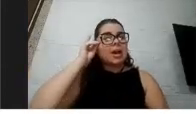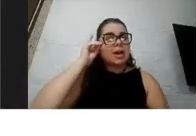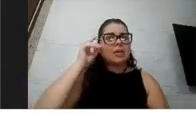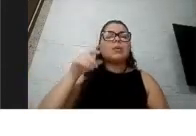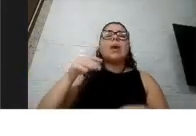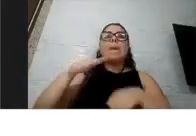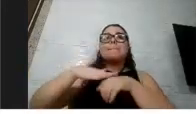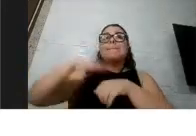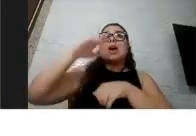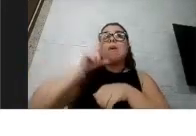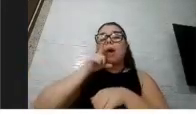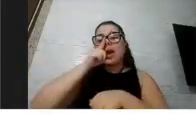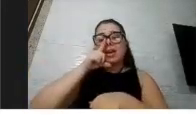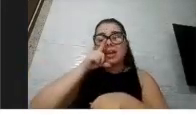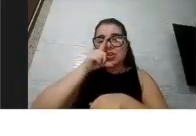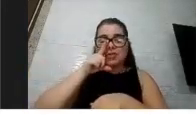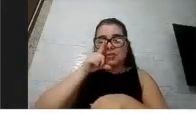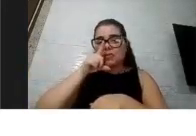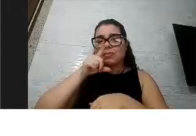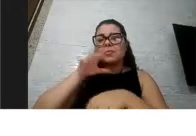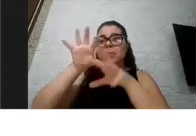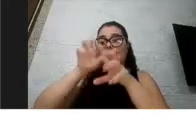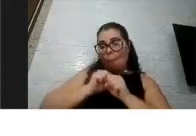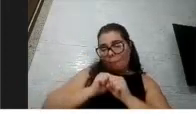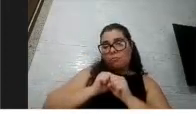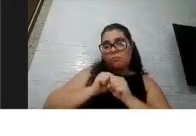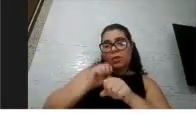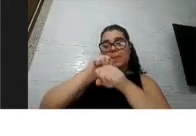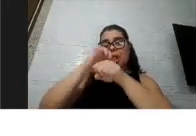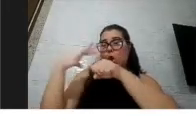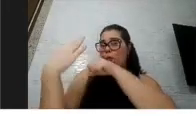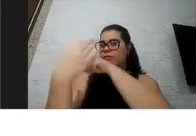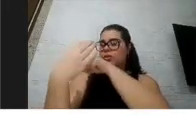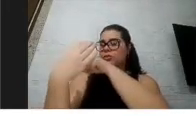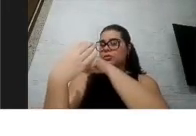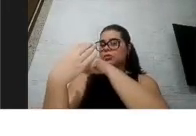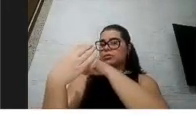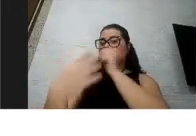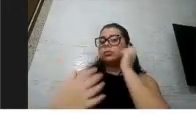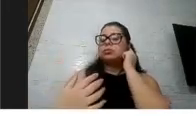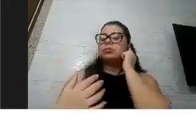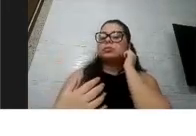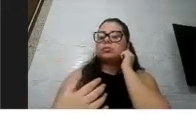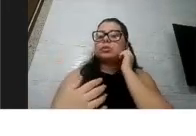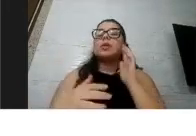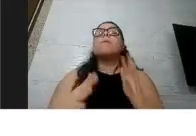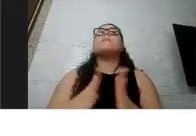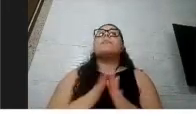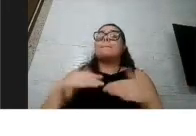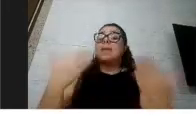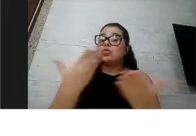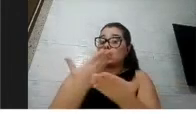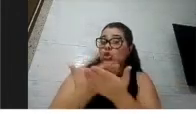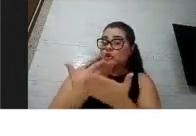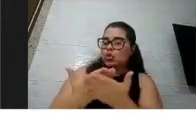risco para quando são infectados pela COVID-19? Pelos estudos que a gente tem agora